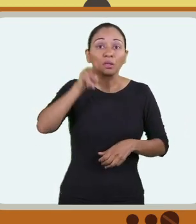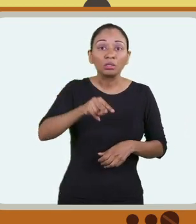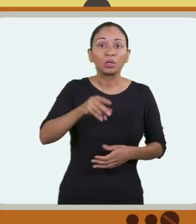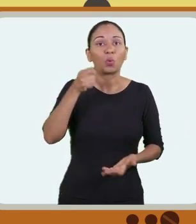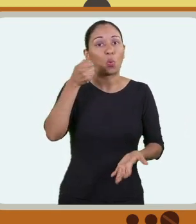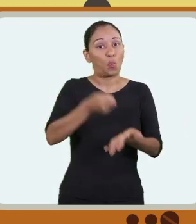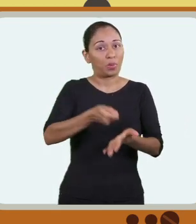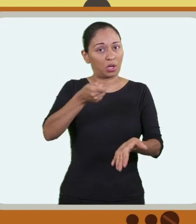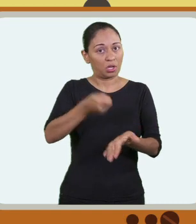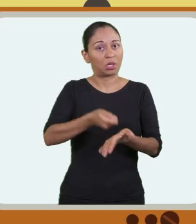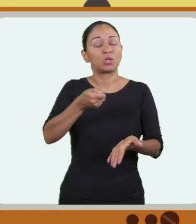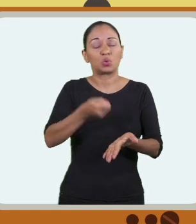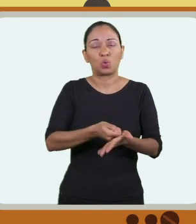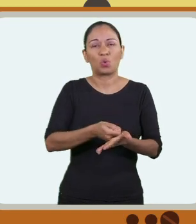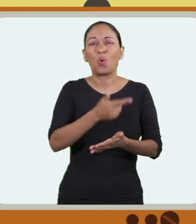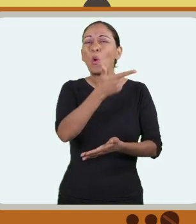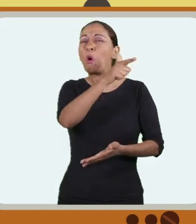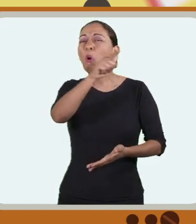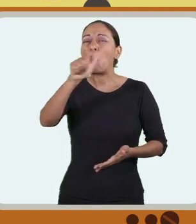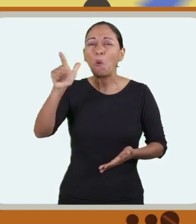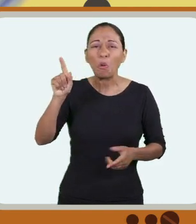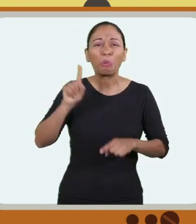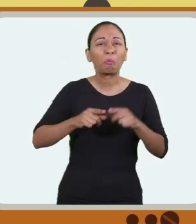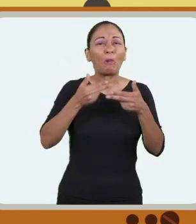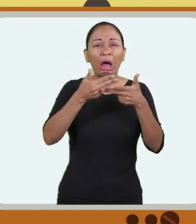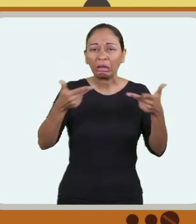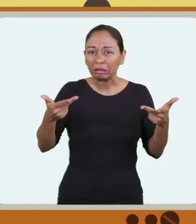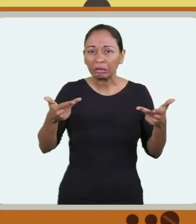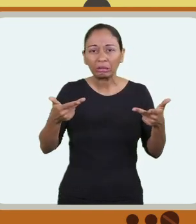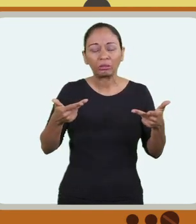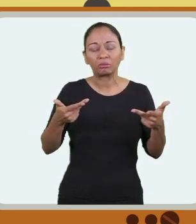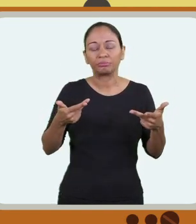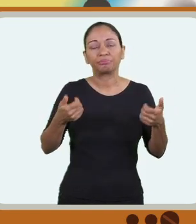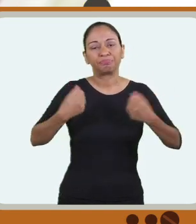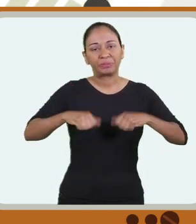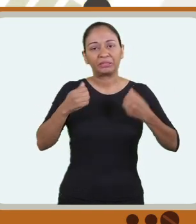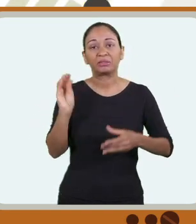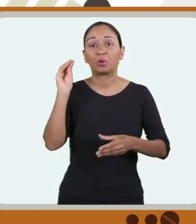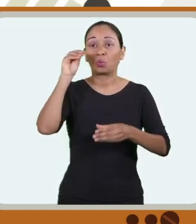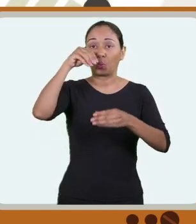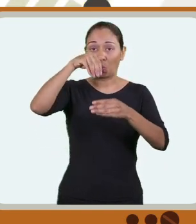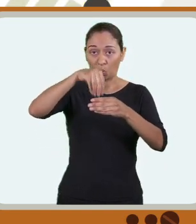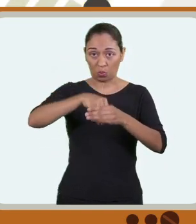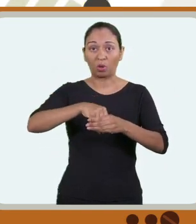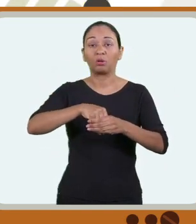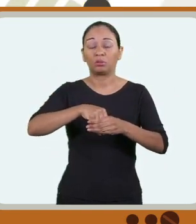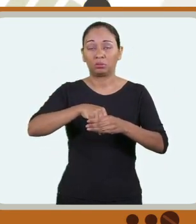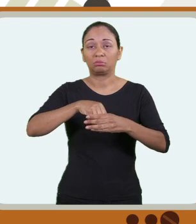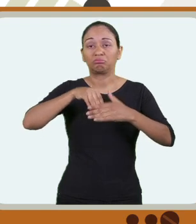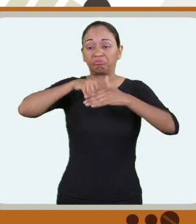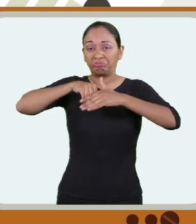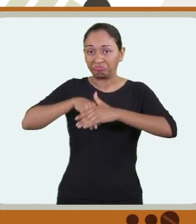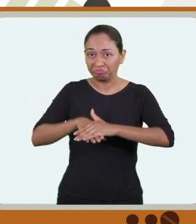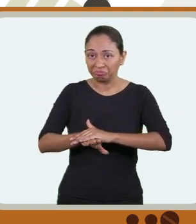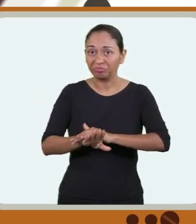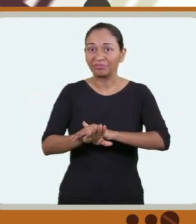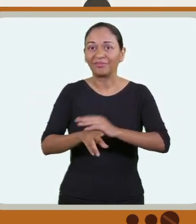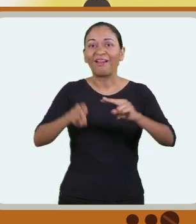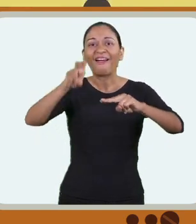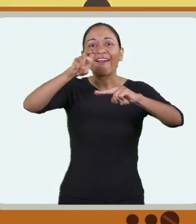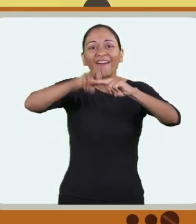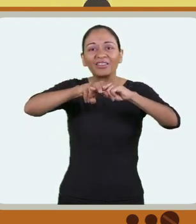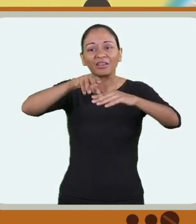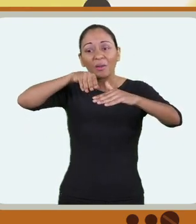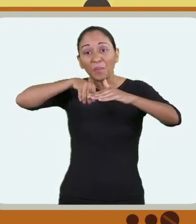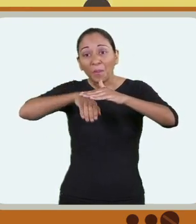transparente. E atenção! Ela é obrigatória. Qualquer outro material que você levar no dia deve ser depositado na embalagem Porta-Objetos,